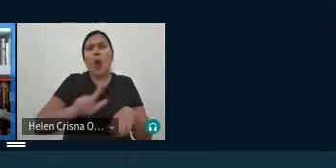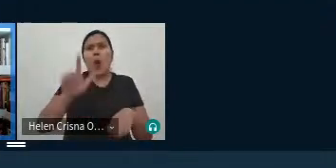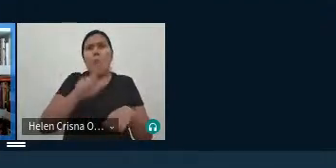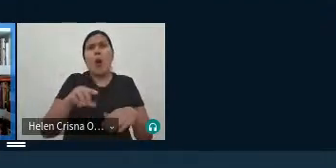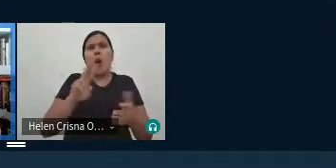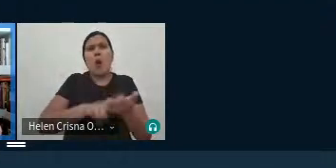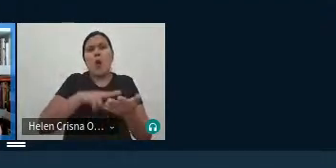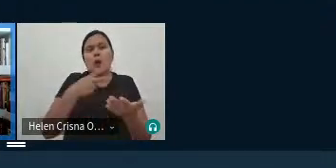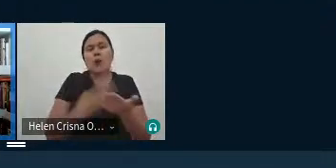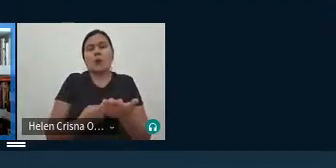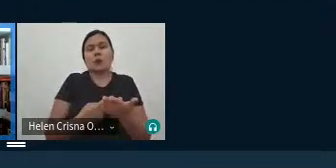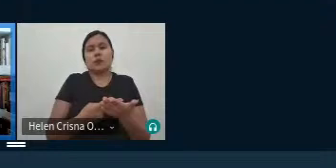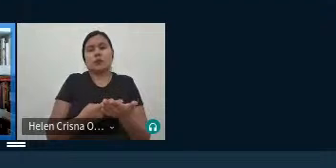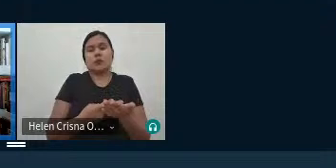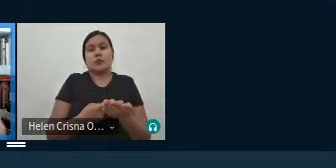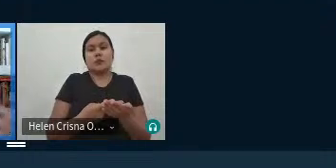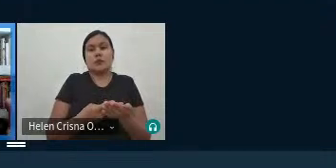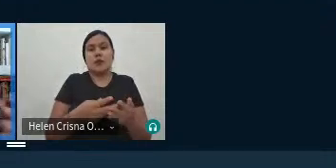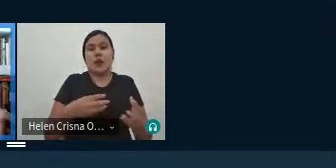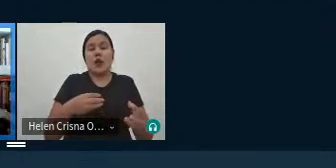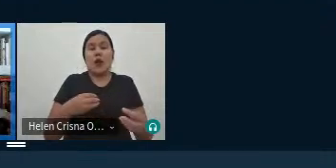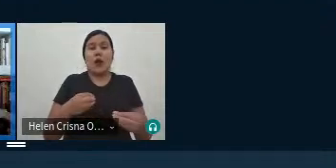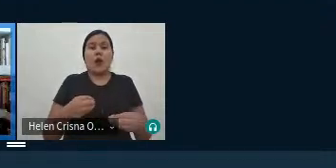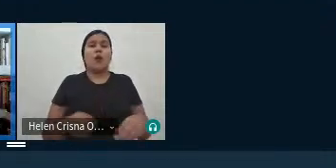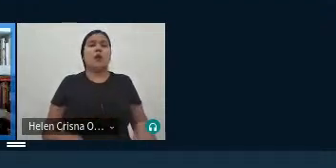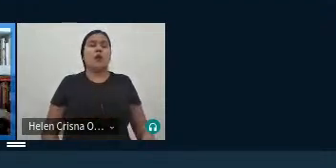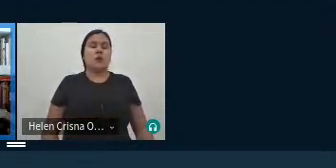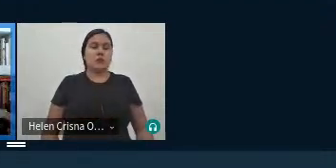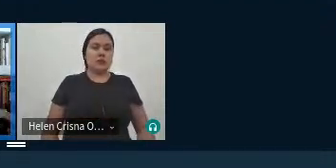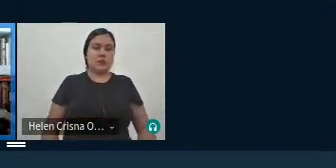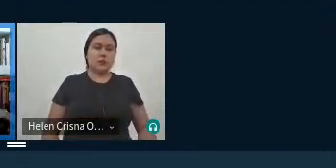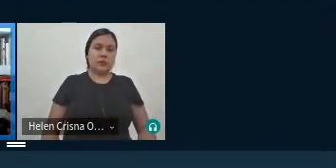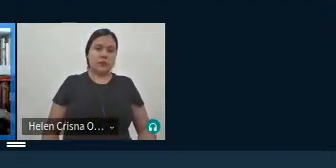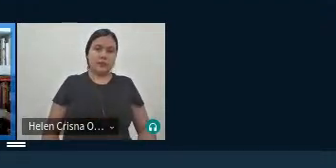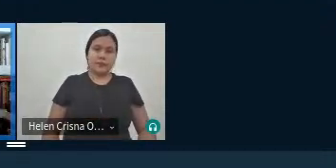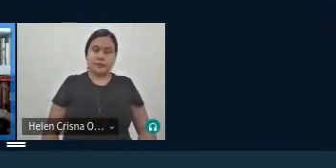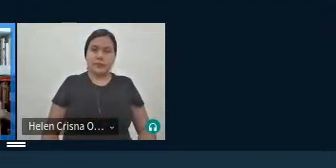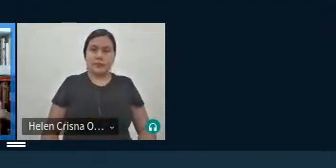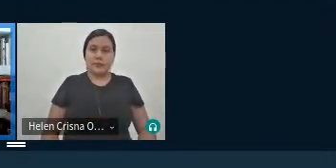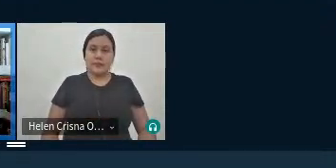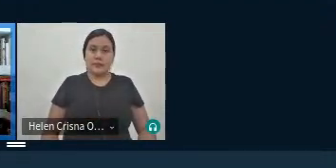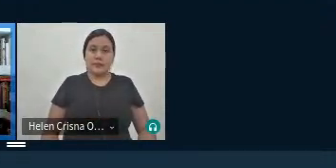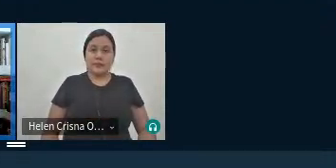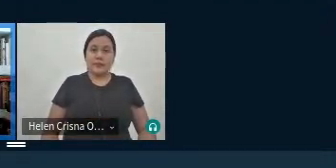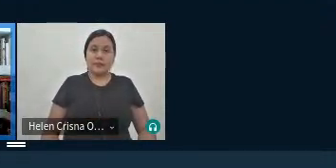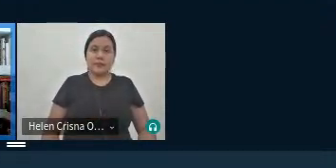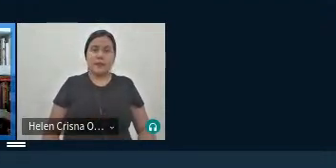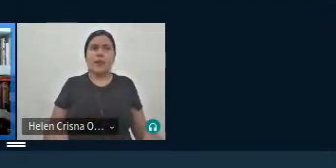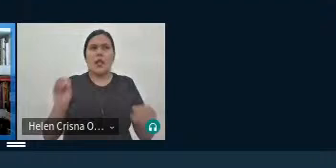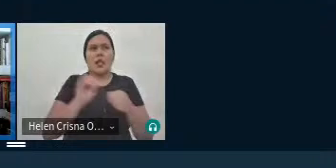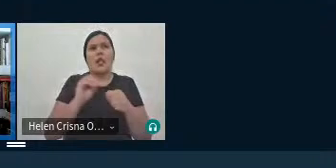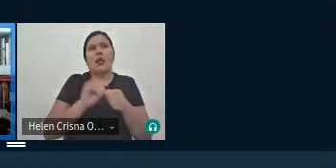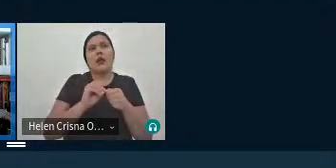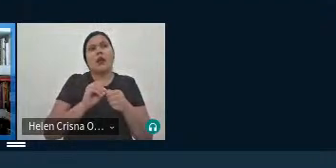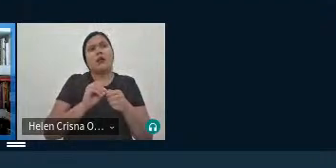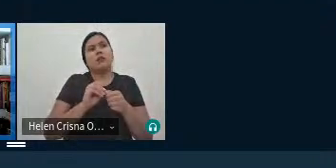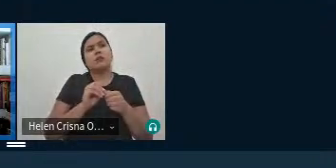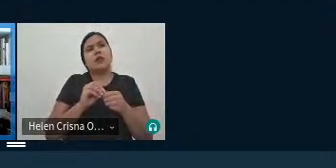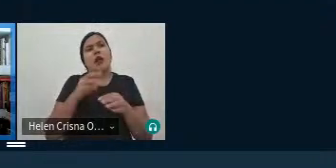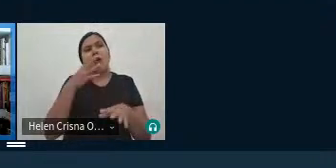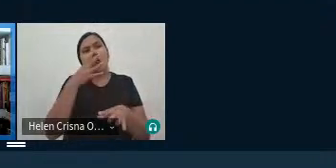traduzidas como aponta a Flossel né ela vai ela vai fazer essa